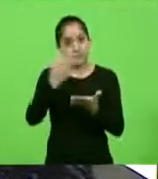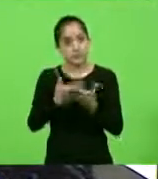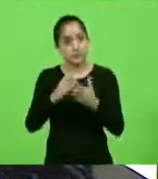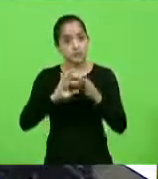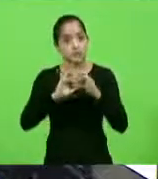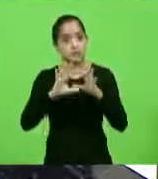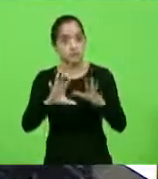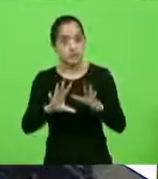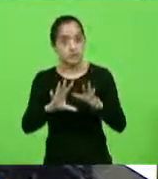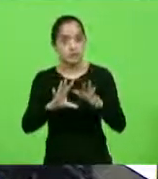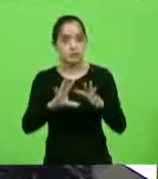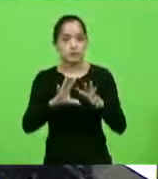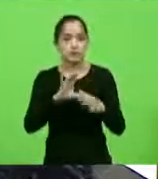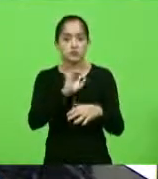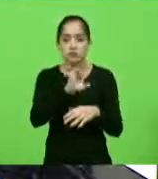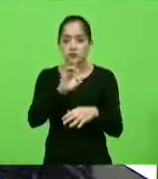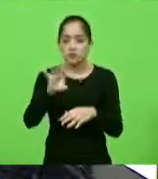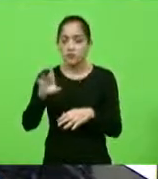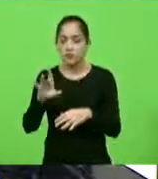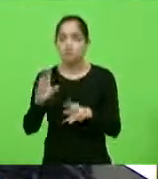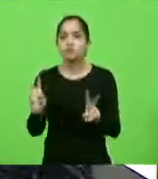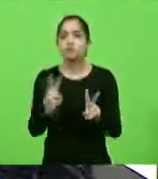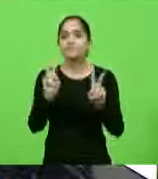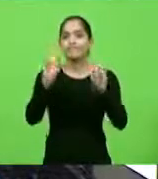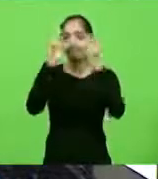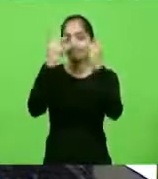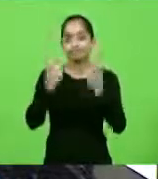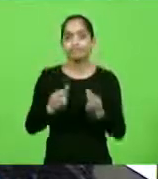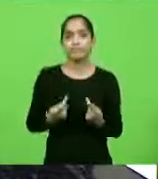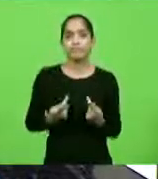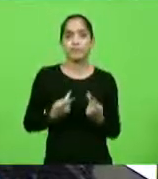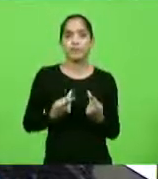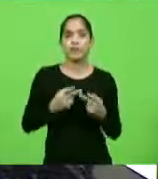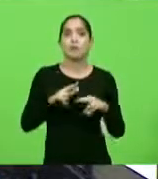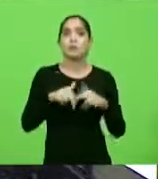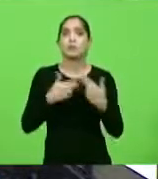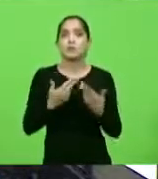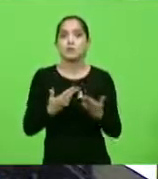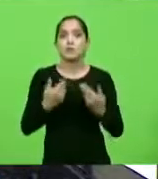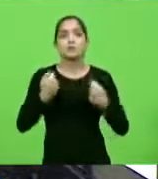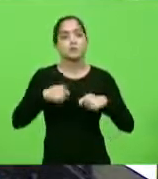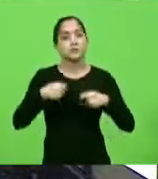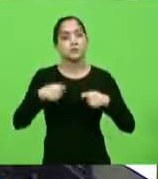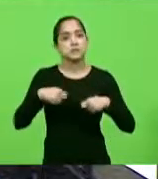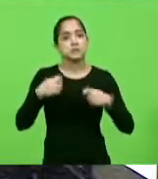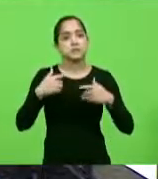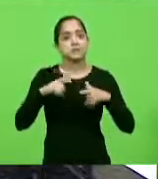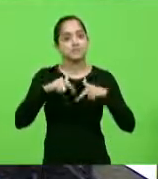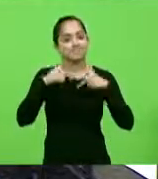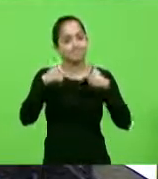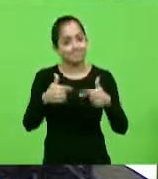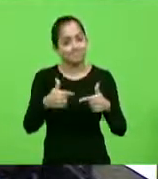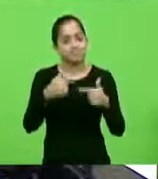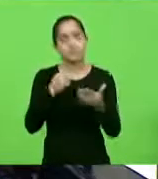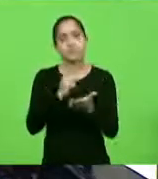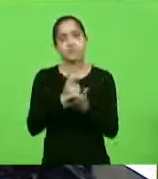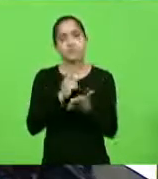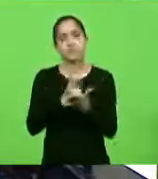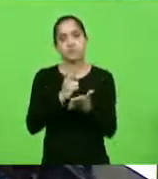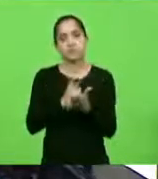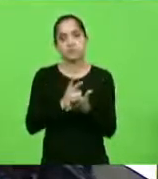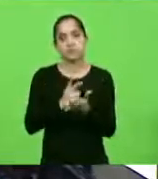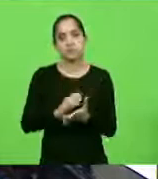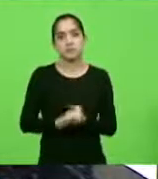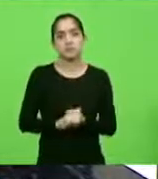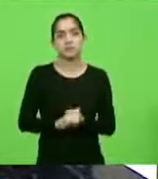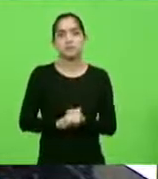liberdade como um valor humano, por isso nós temos sempre que nos manifestar contra esses pregadores